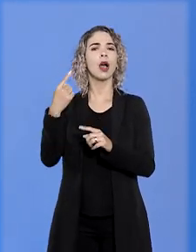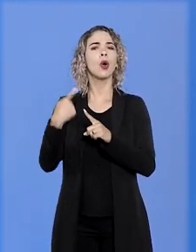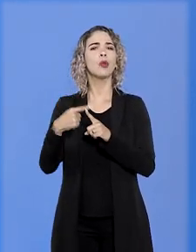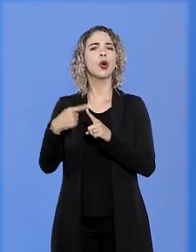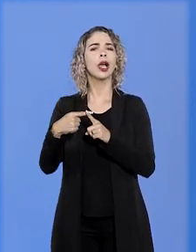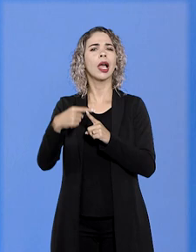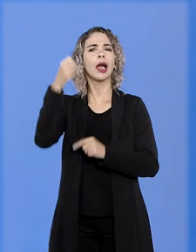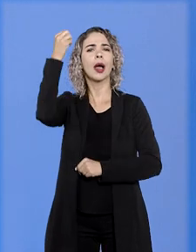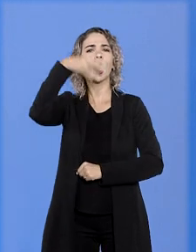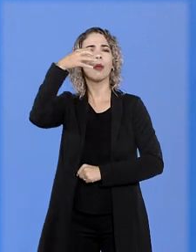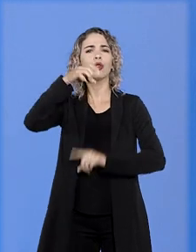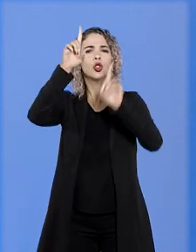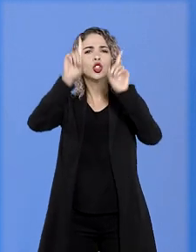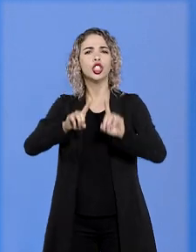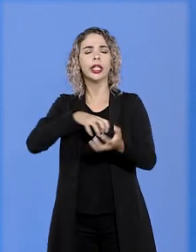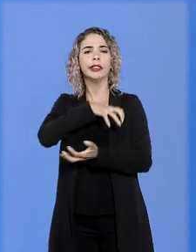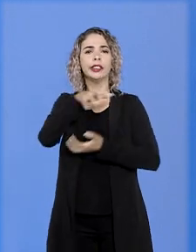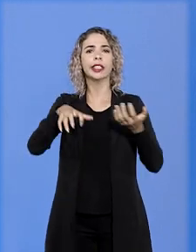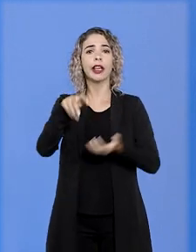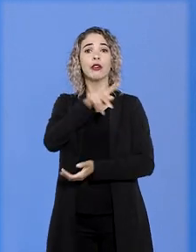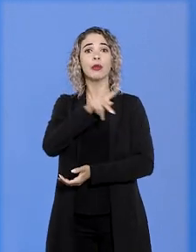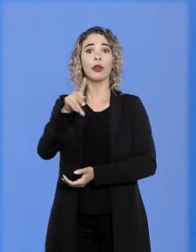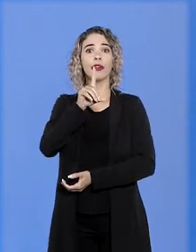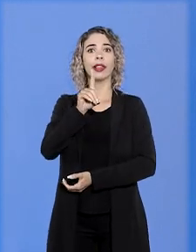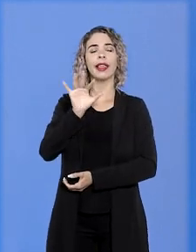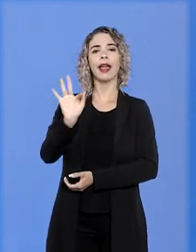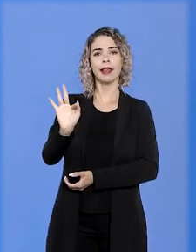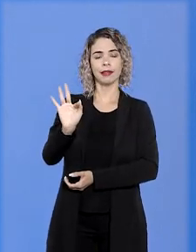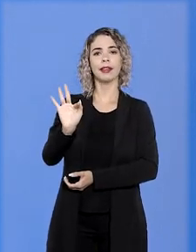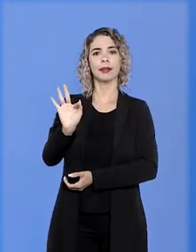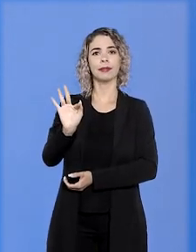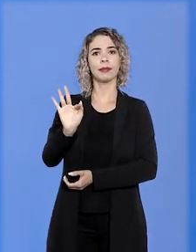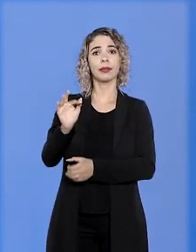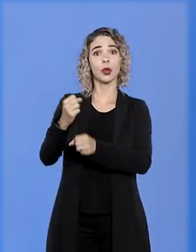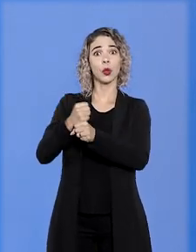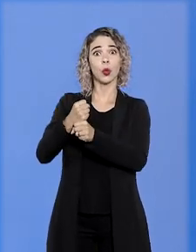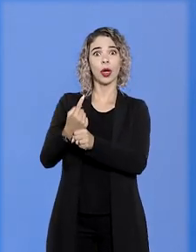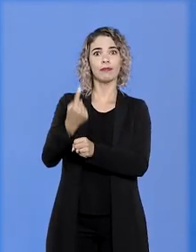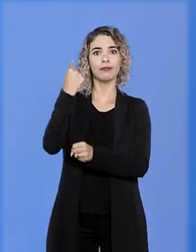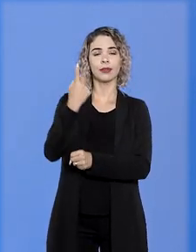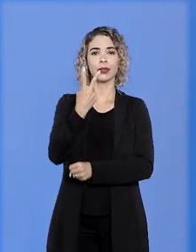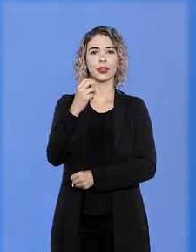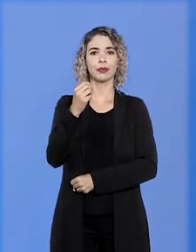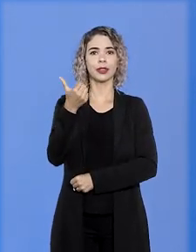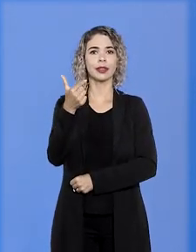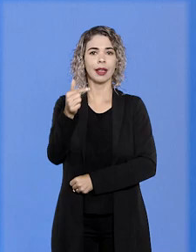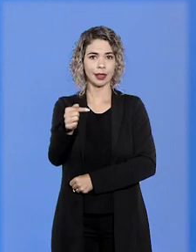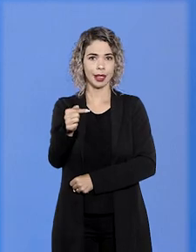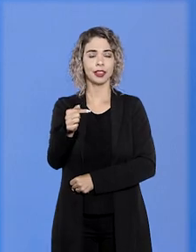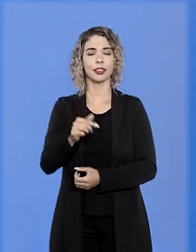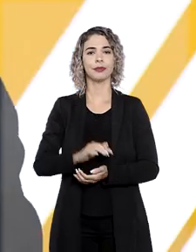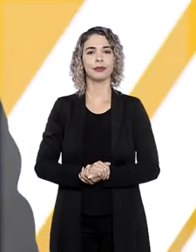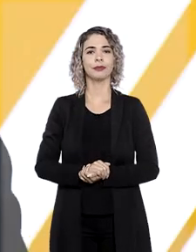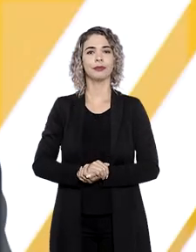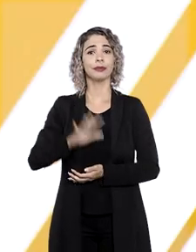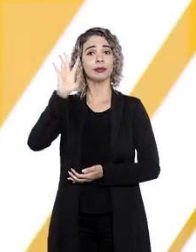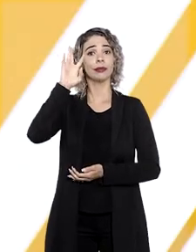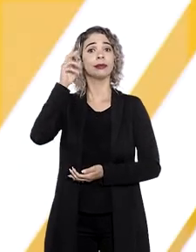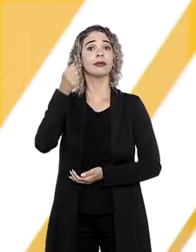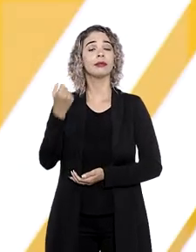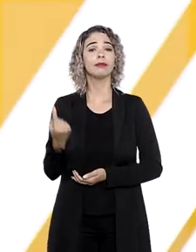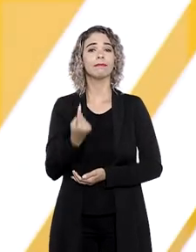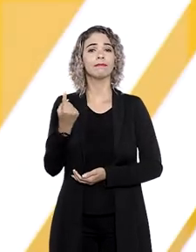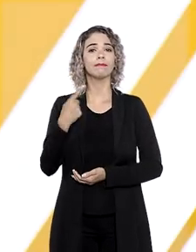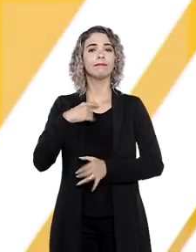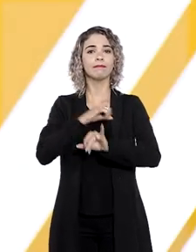por suposto abuso do direito de greve de professores do Distrito Federal em 2017. A